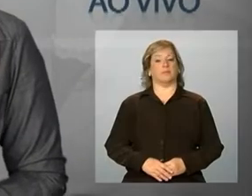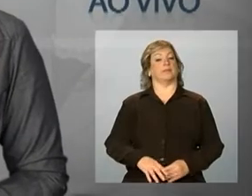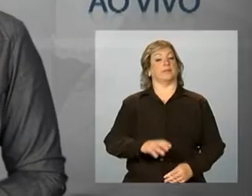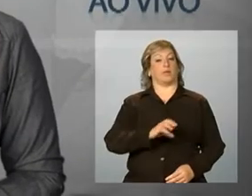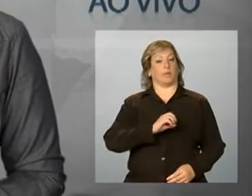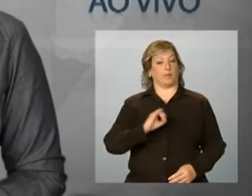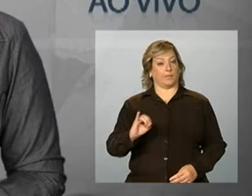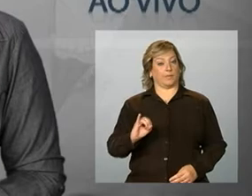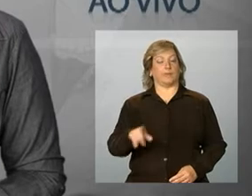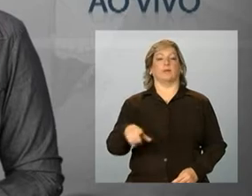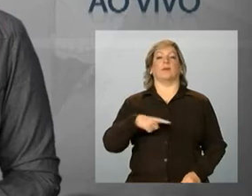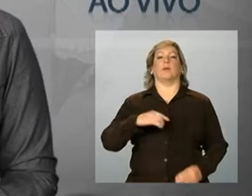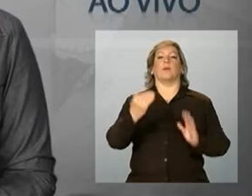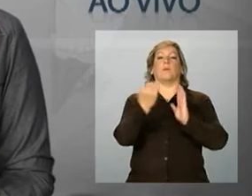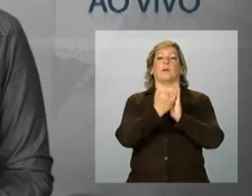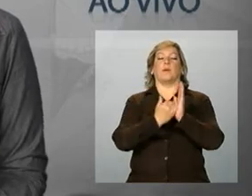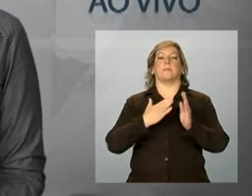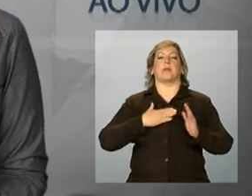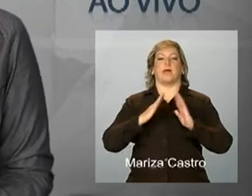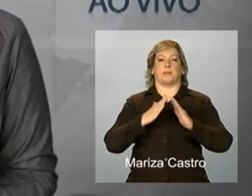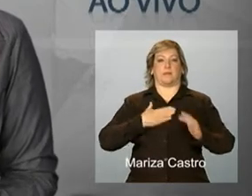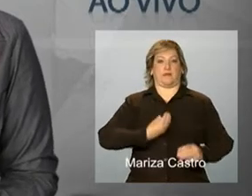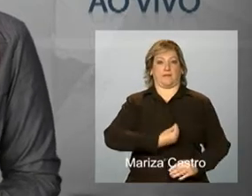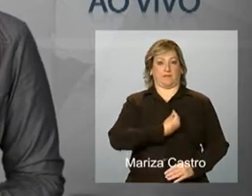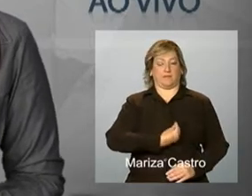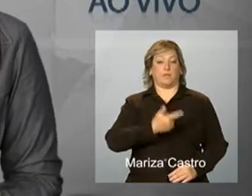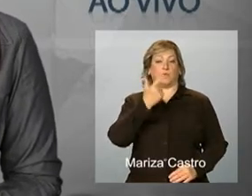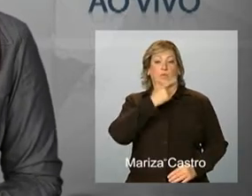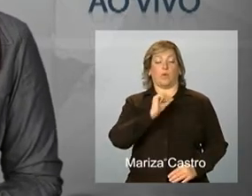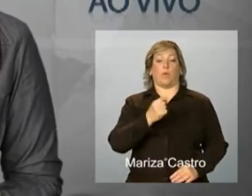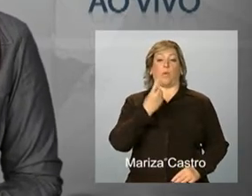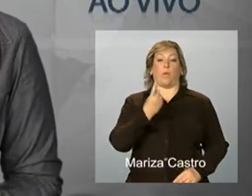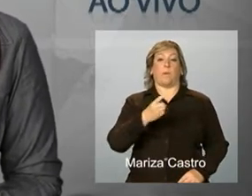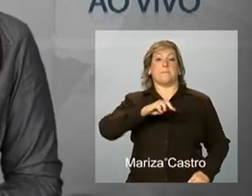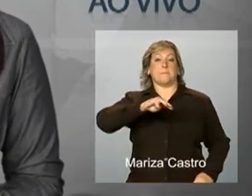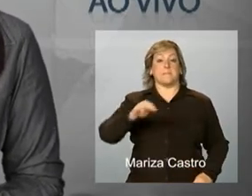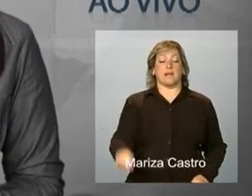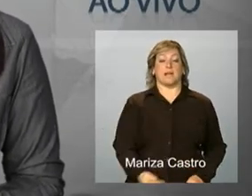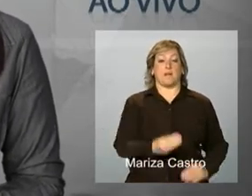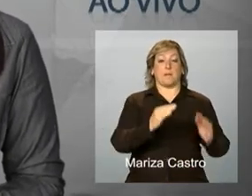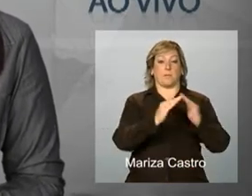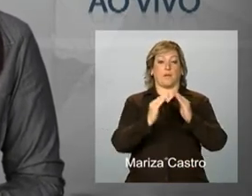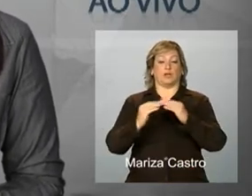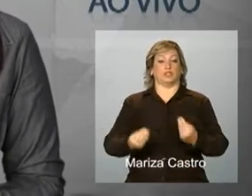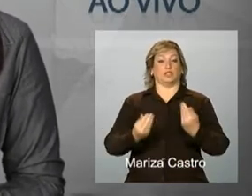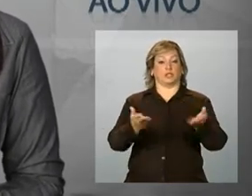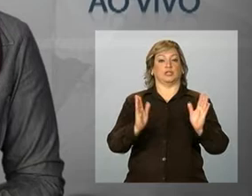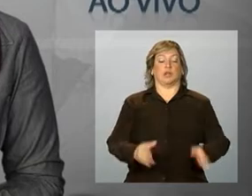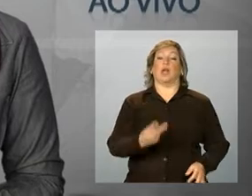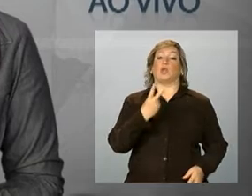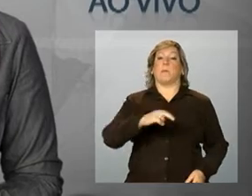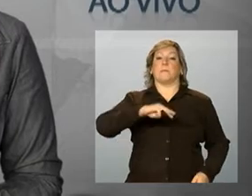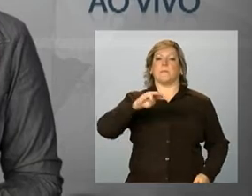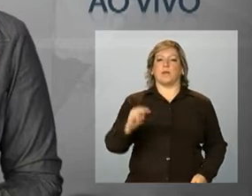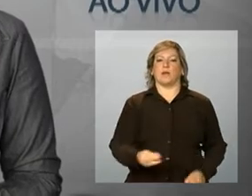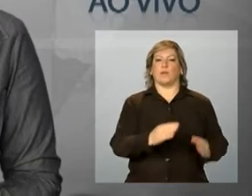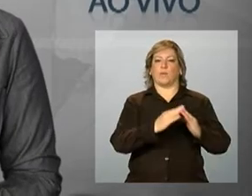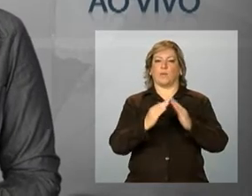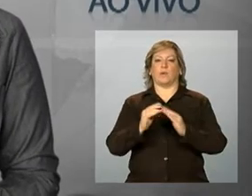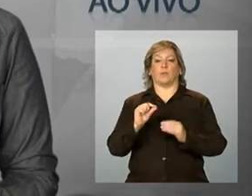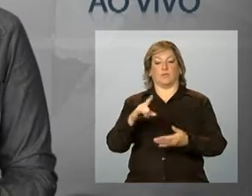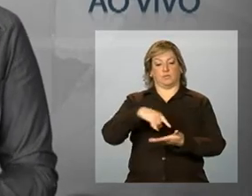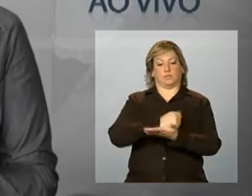Olá, o programa Minha Casa Minha Vida atingiu um milhão de moradias entregues e dois milhões de residências